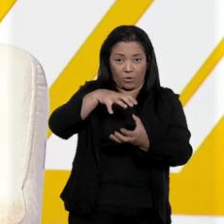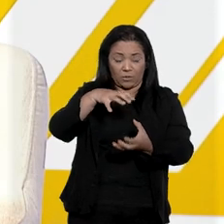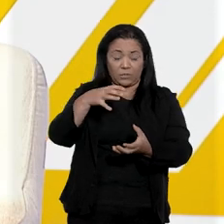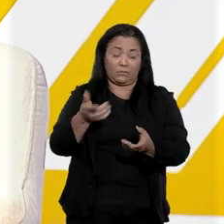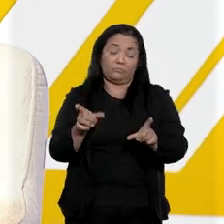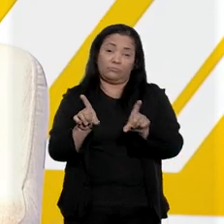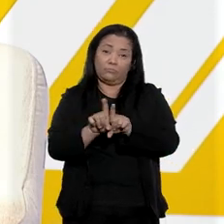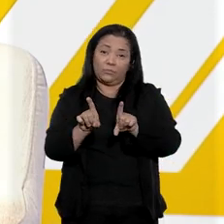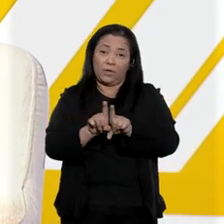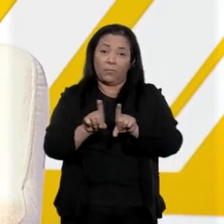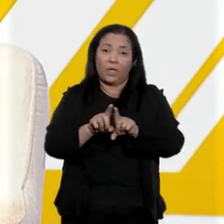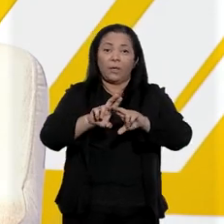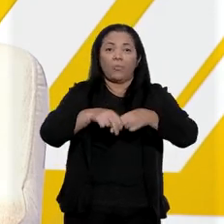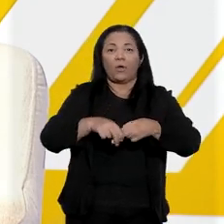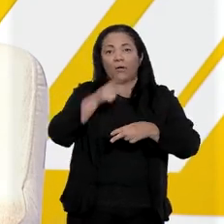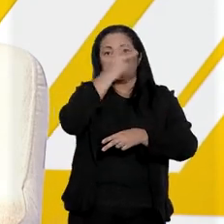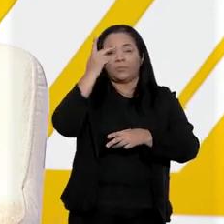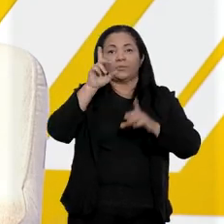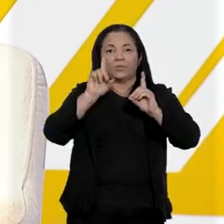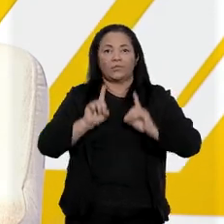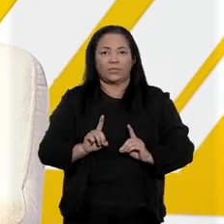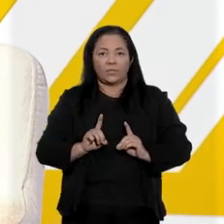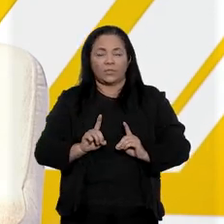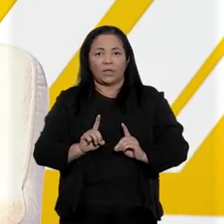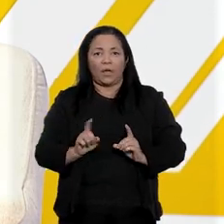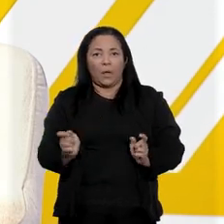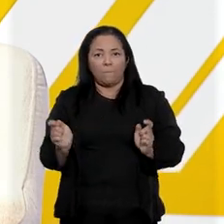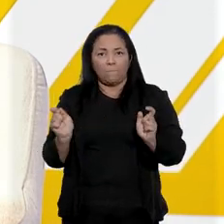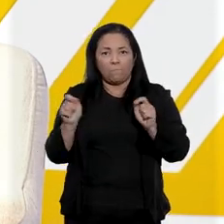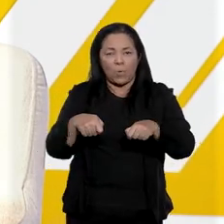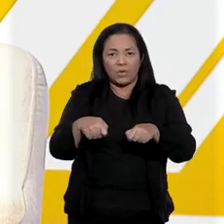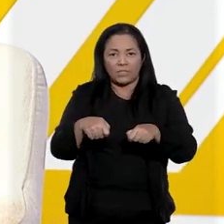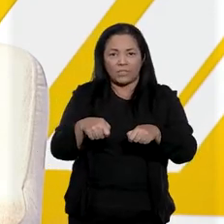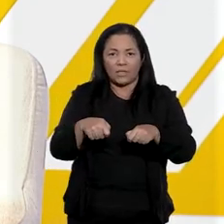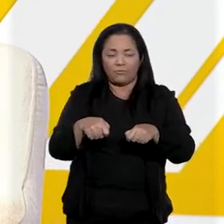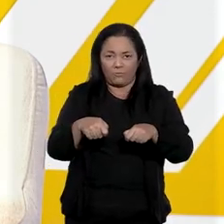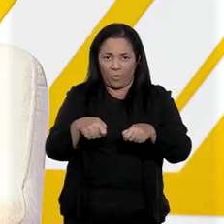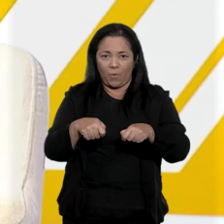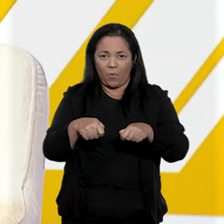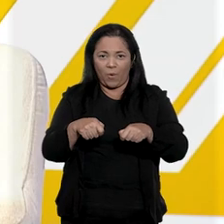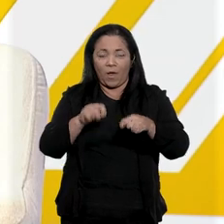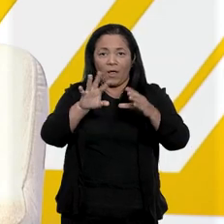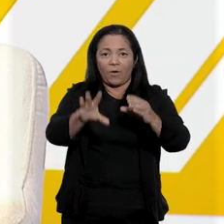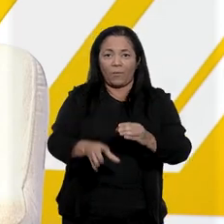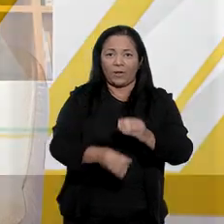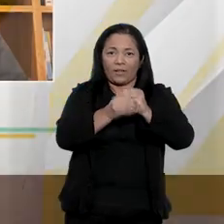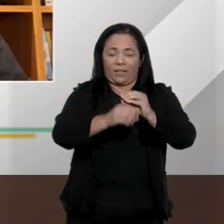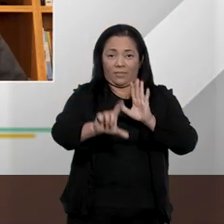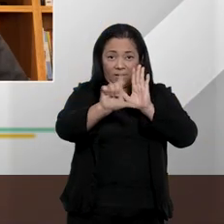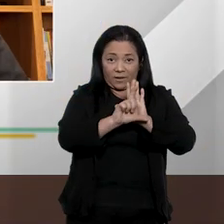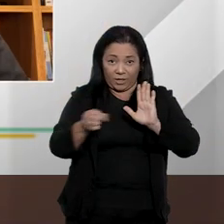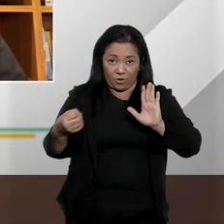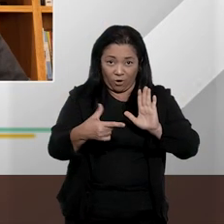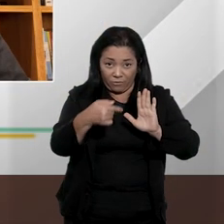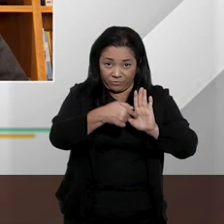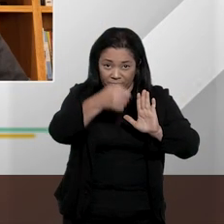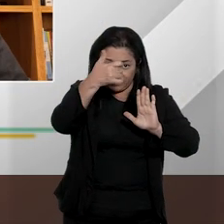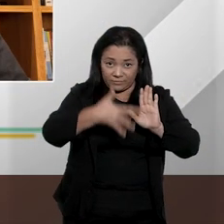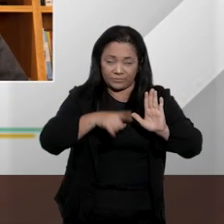mesmo em razão de deficiência física, é possível enquadrá-las na nova lei, professor Vinícius? Então,